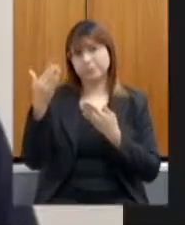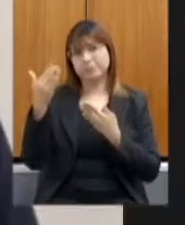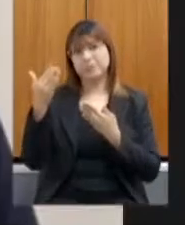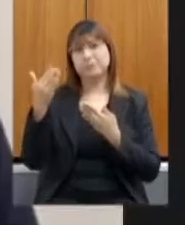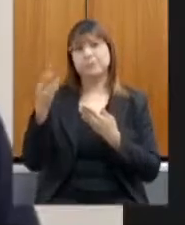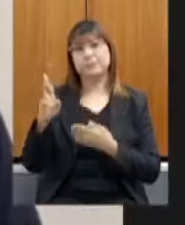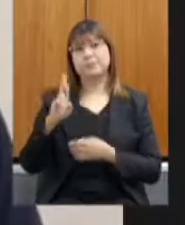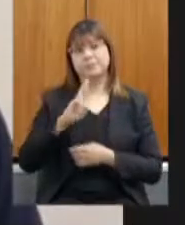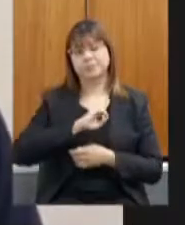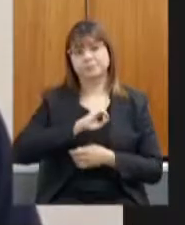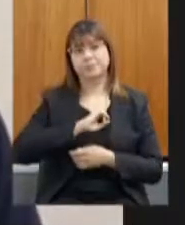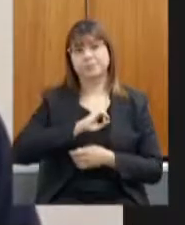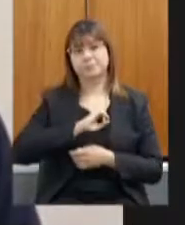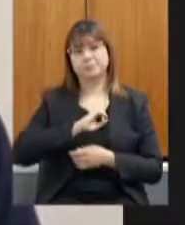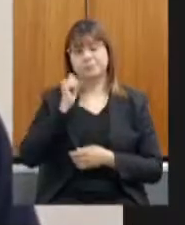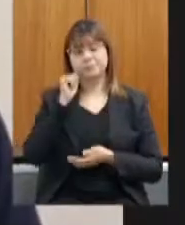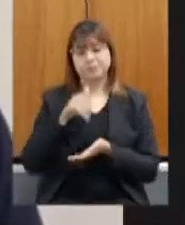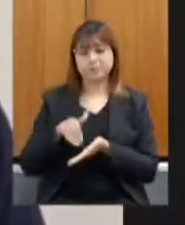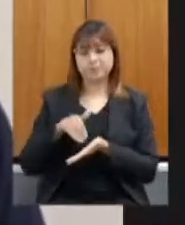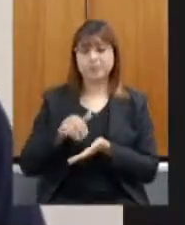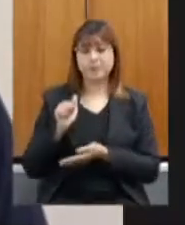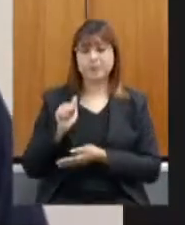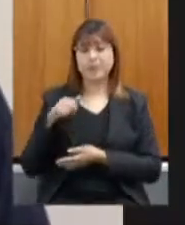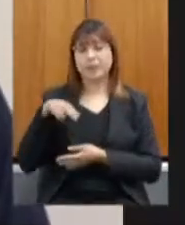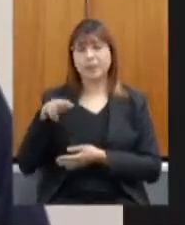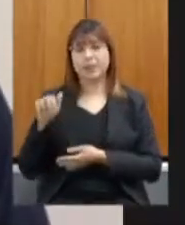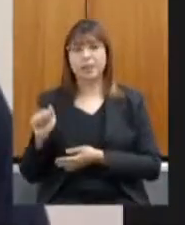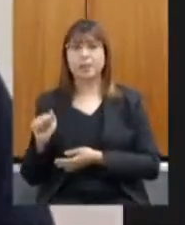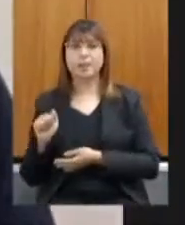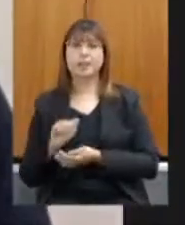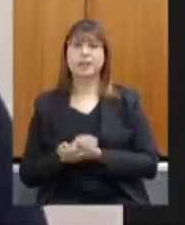respostas da secretária Ana Valentini